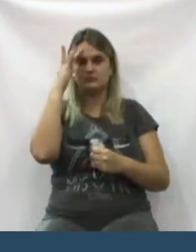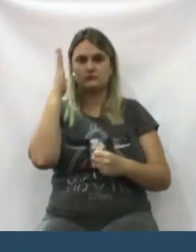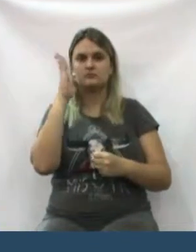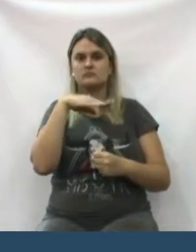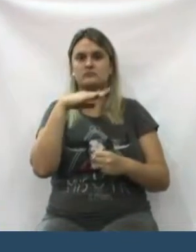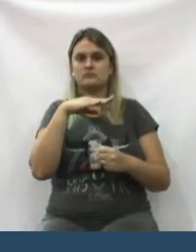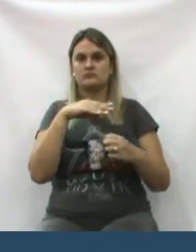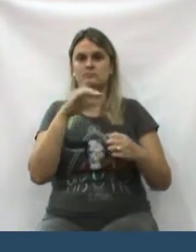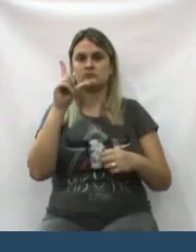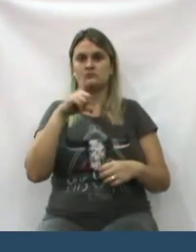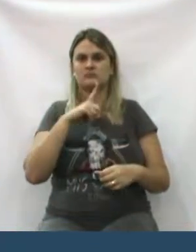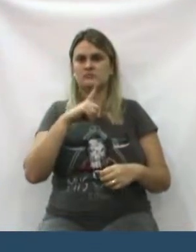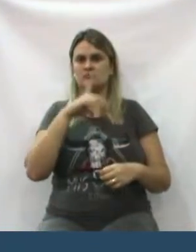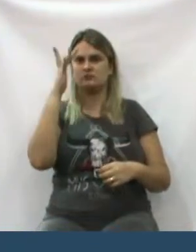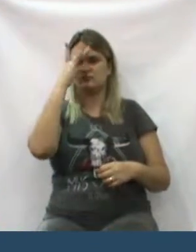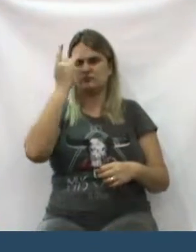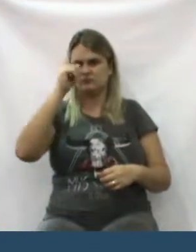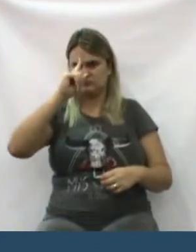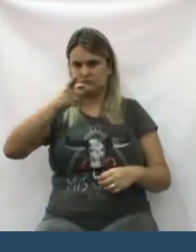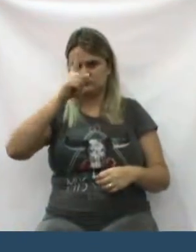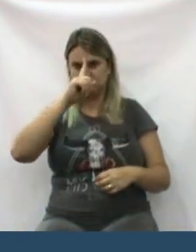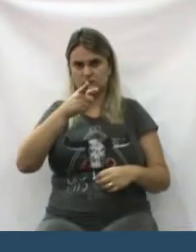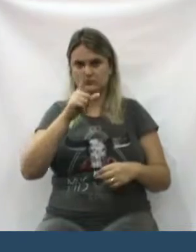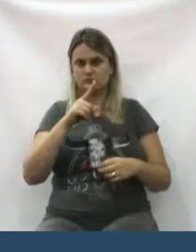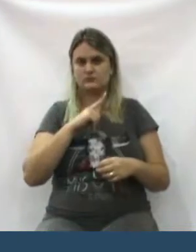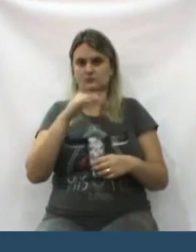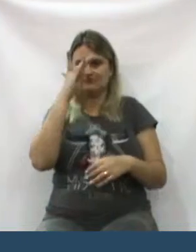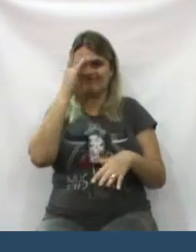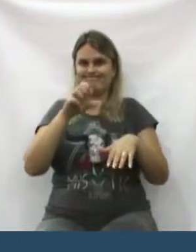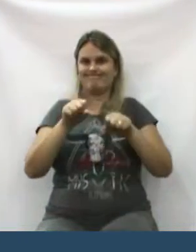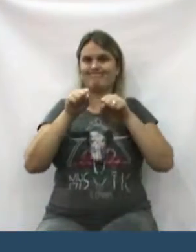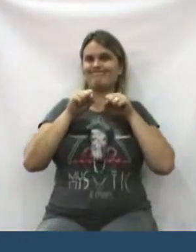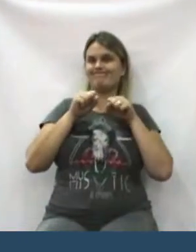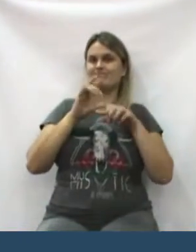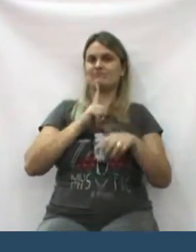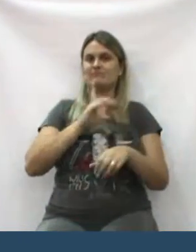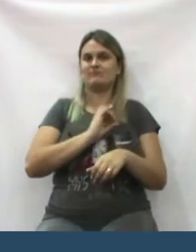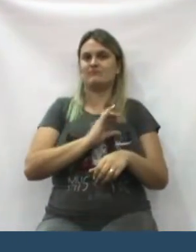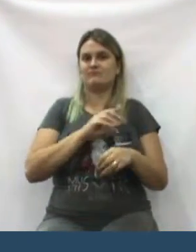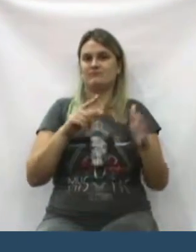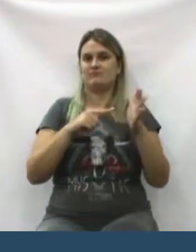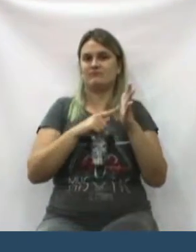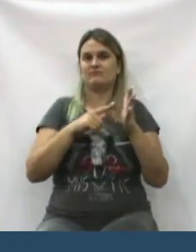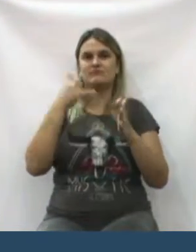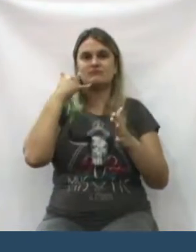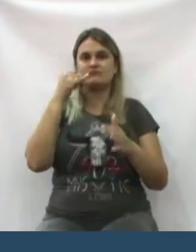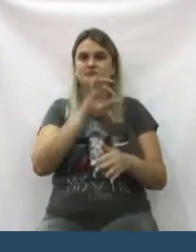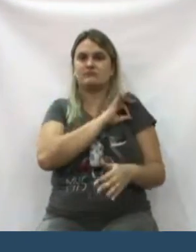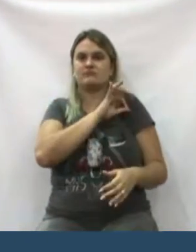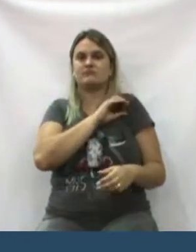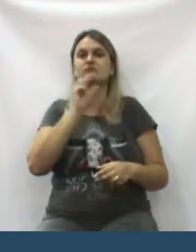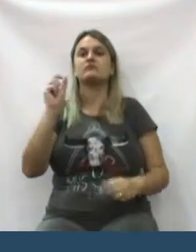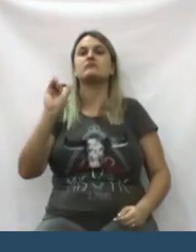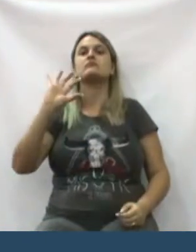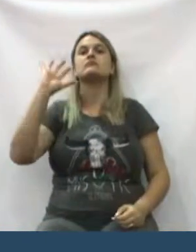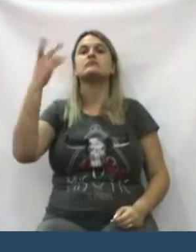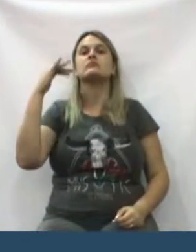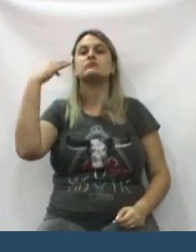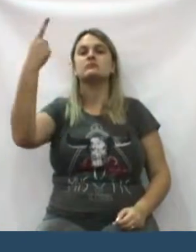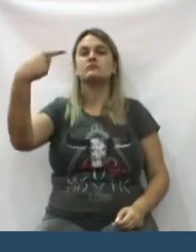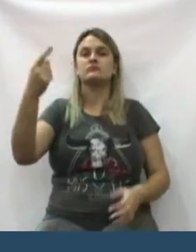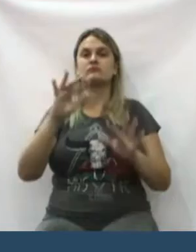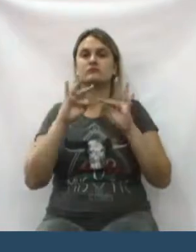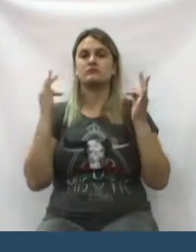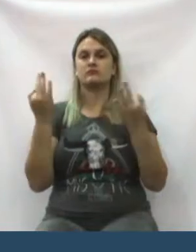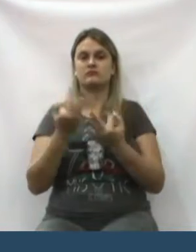realmente, às vezes, de pessoas que mandam naqueles lugares, e o pessoal tem medo de denunciar. Tem medo do que vai acontecer com